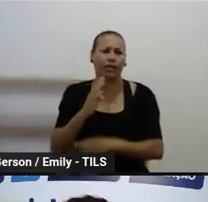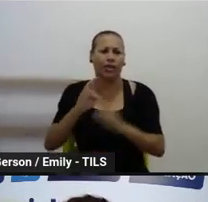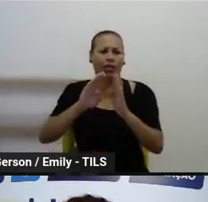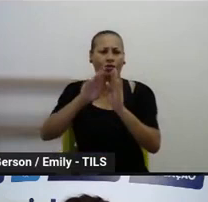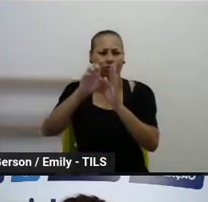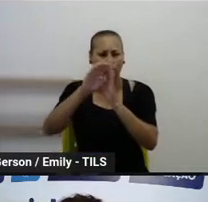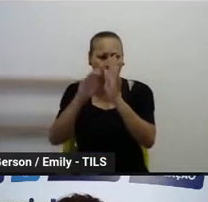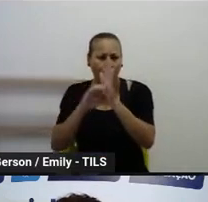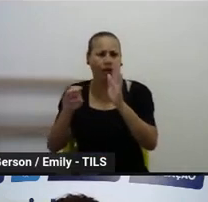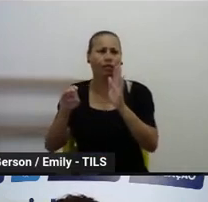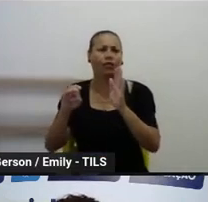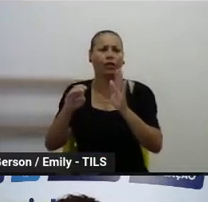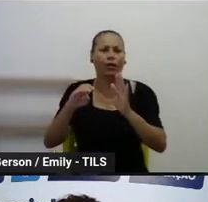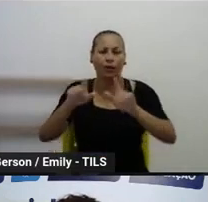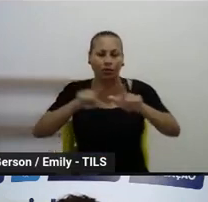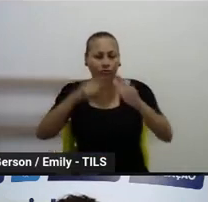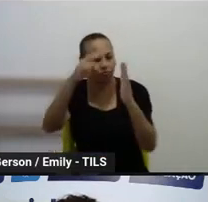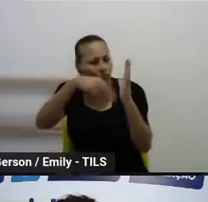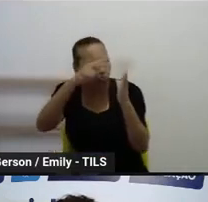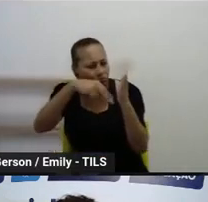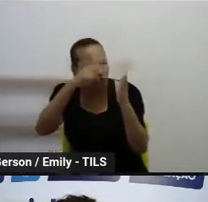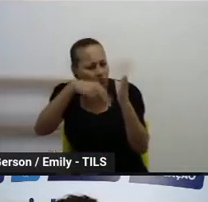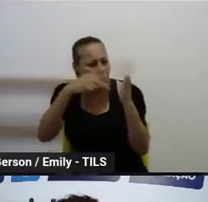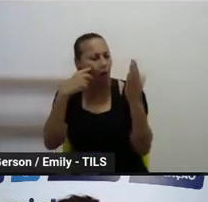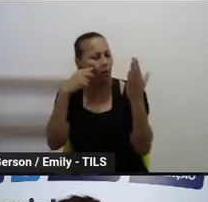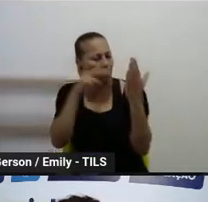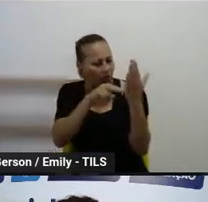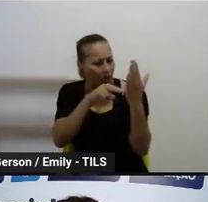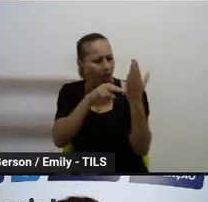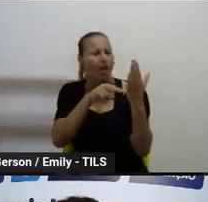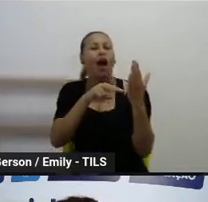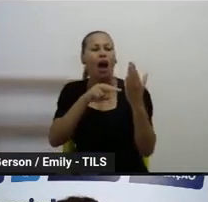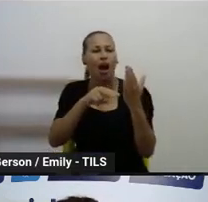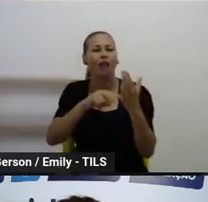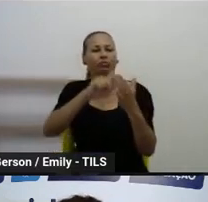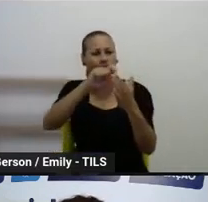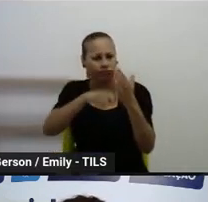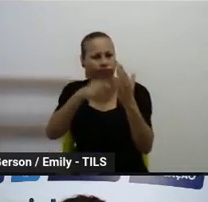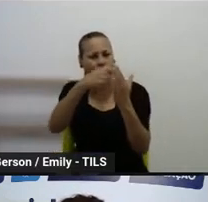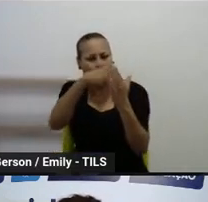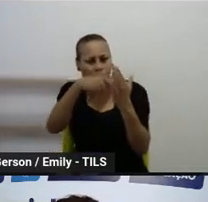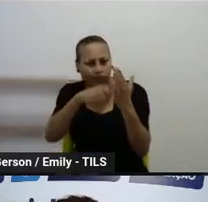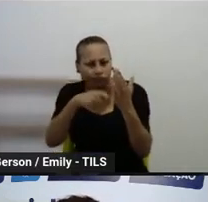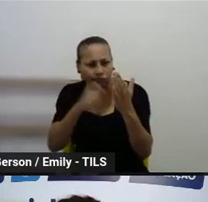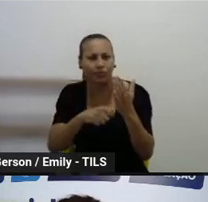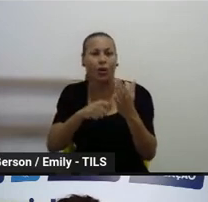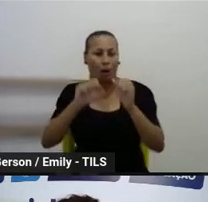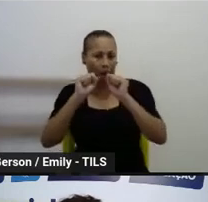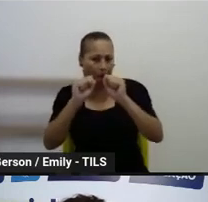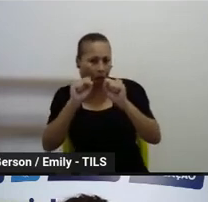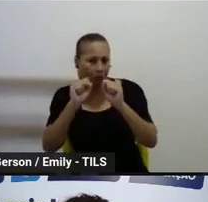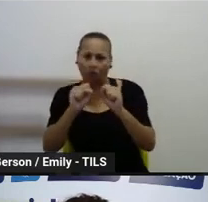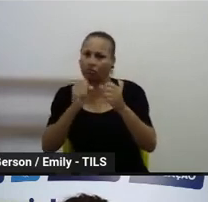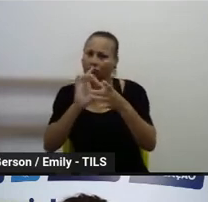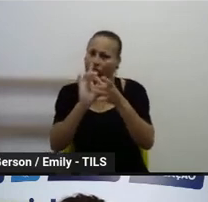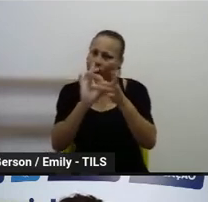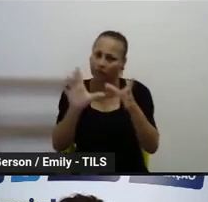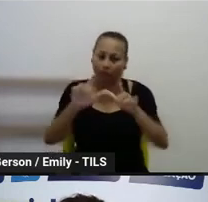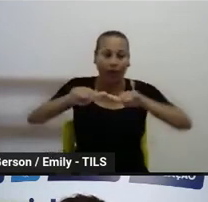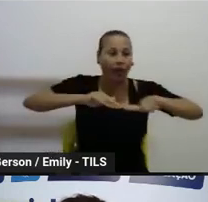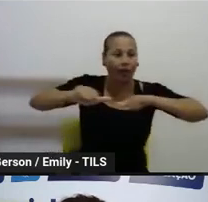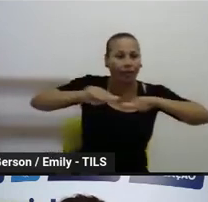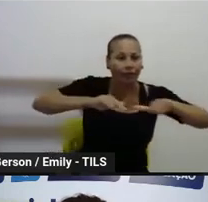Oficial, para que professores da rede pudessem se inscrever para se desejarem, né? Trabalhar como